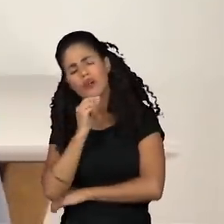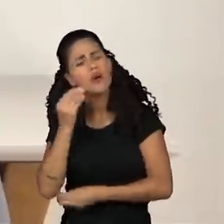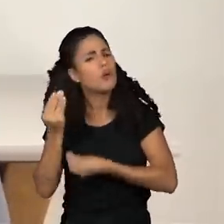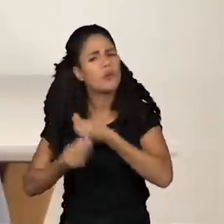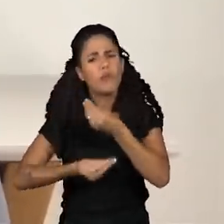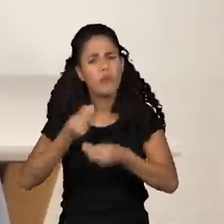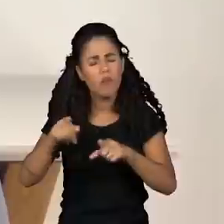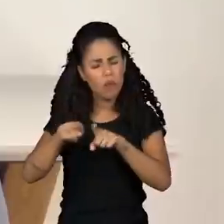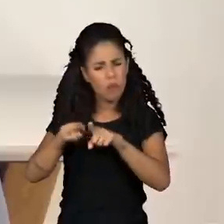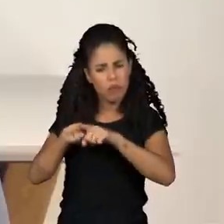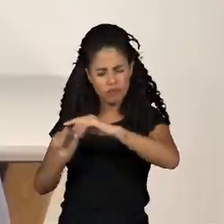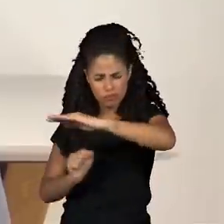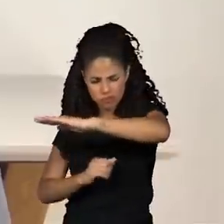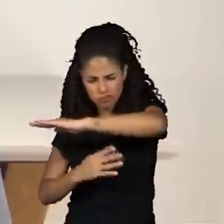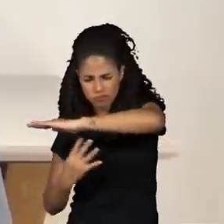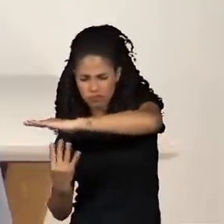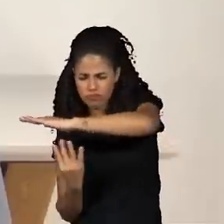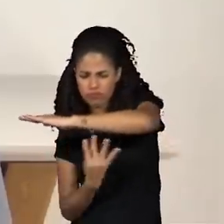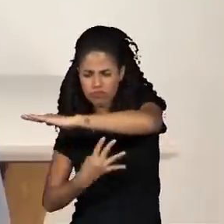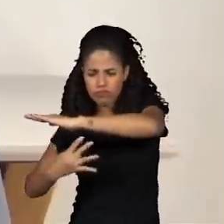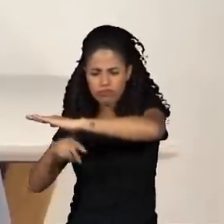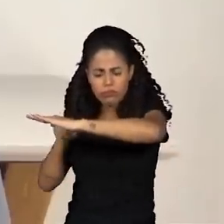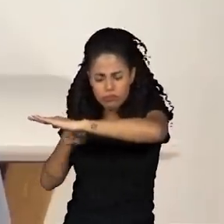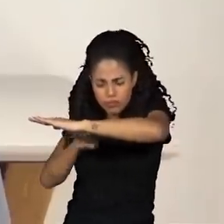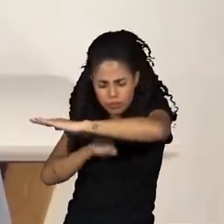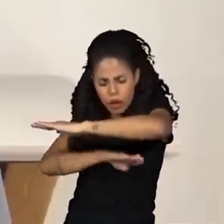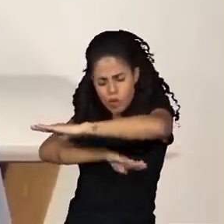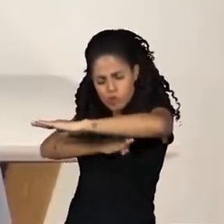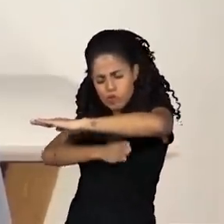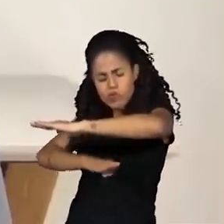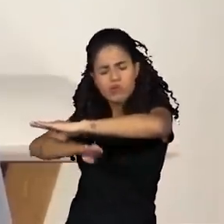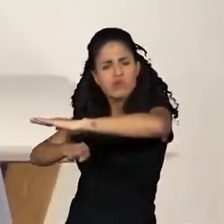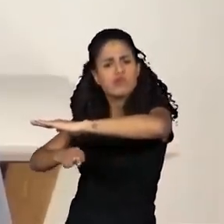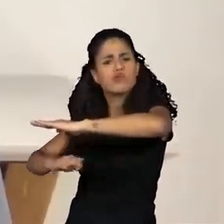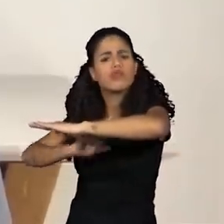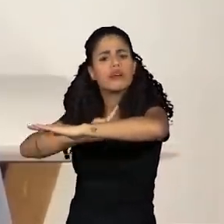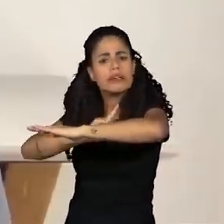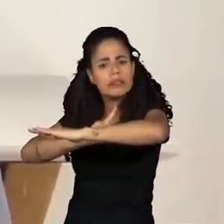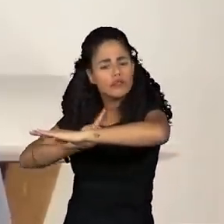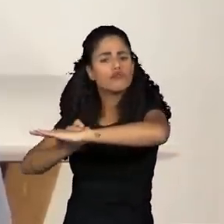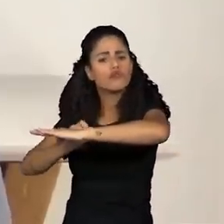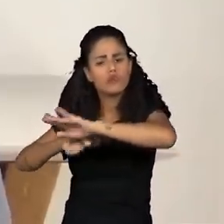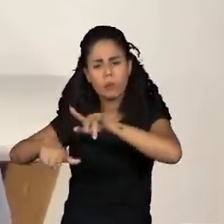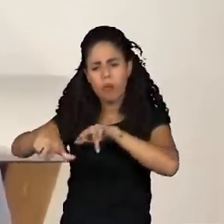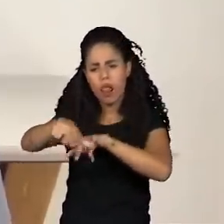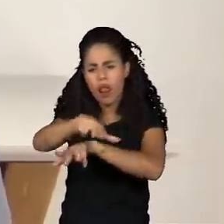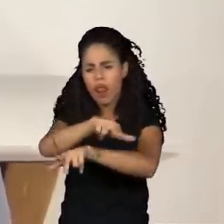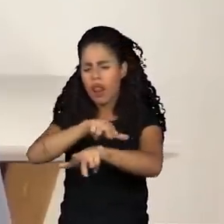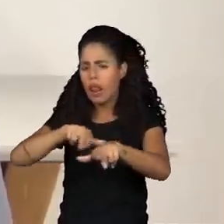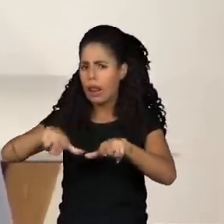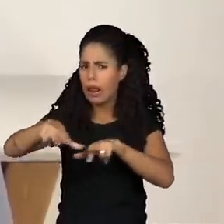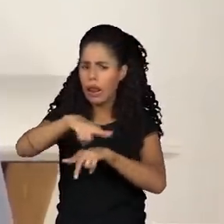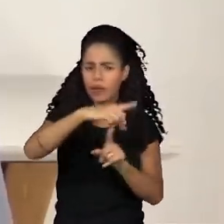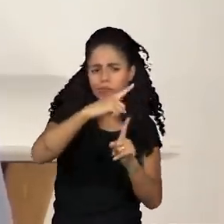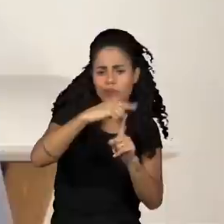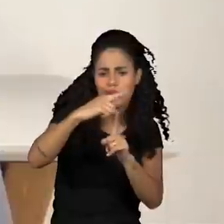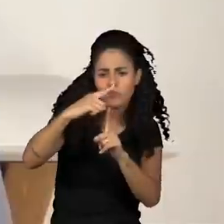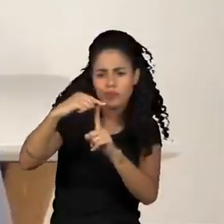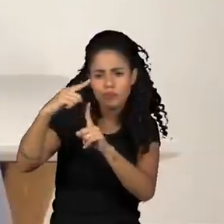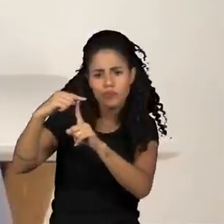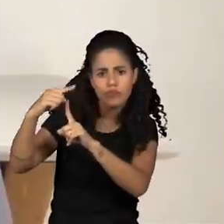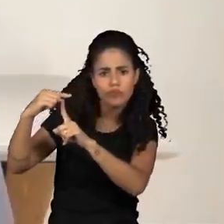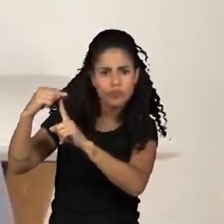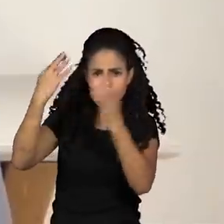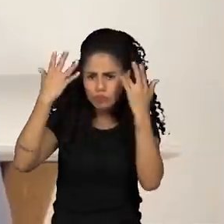cadeia estava influenciando na colonização das espécies, que as espécies estavam usando a cadeia